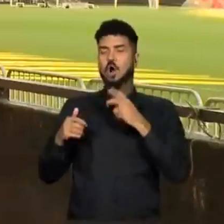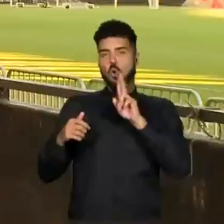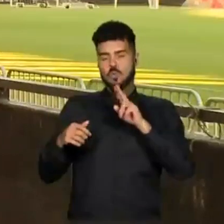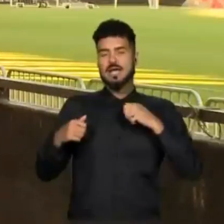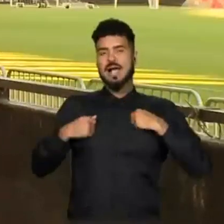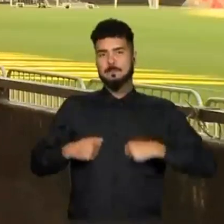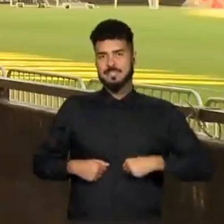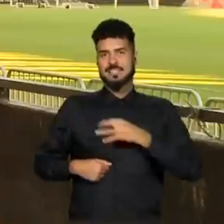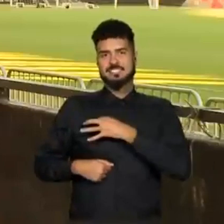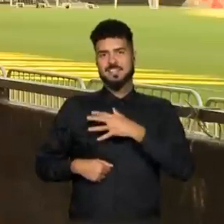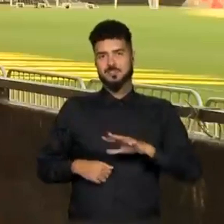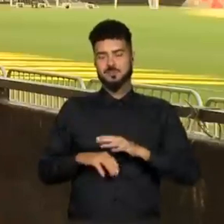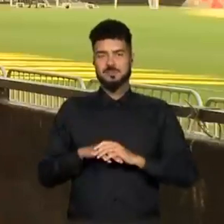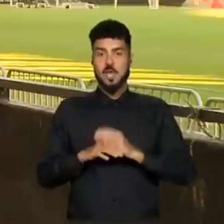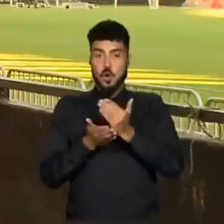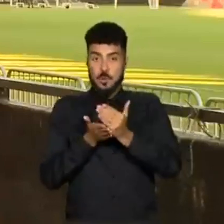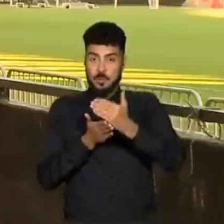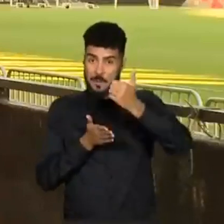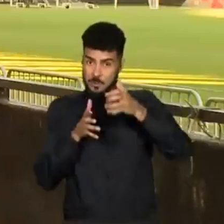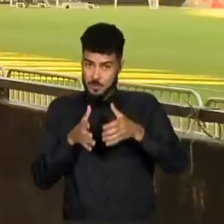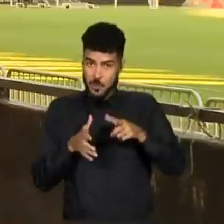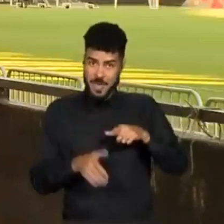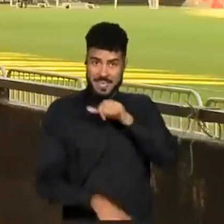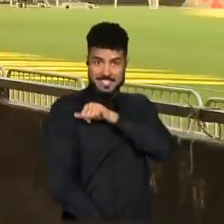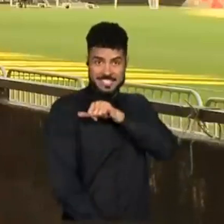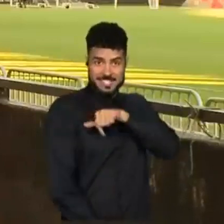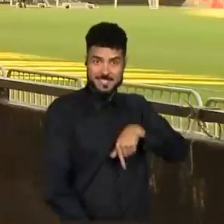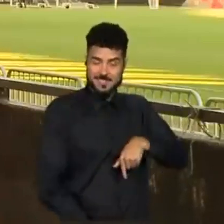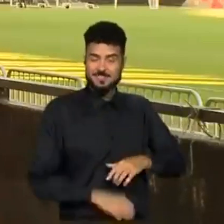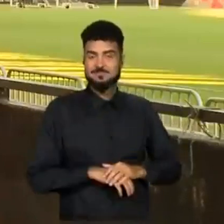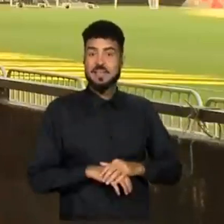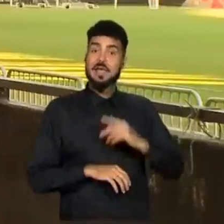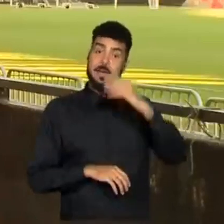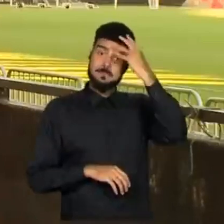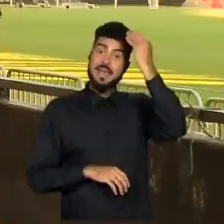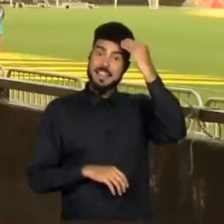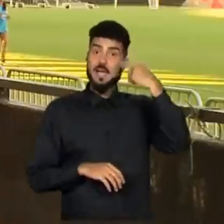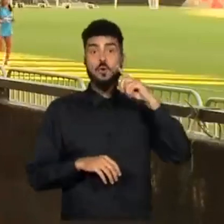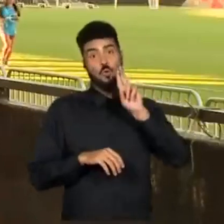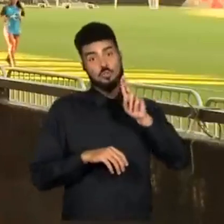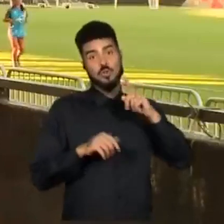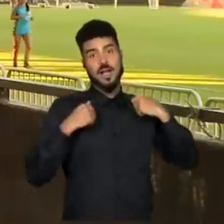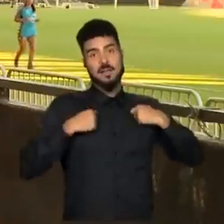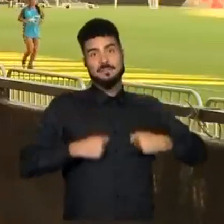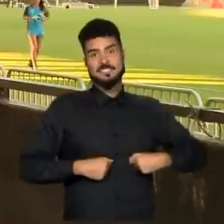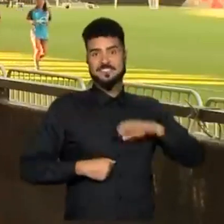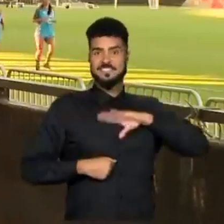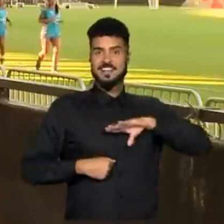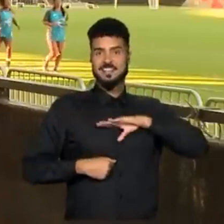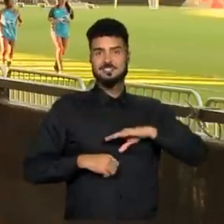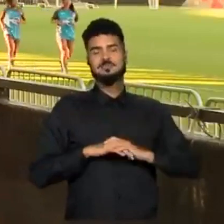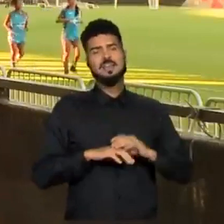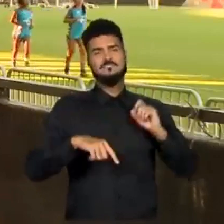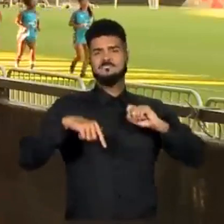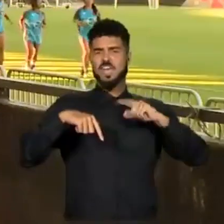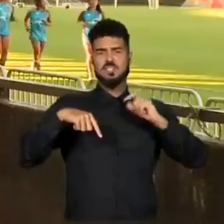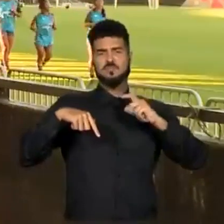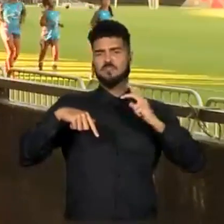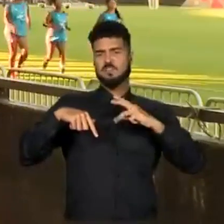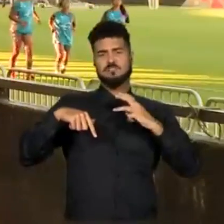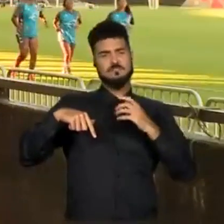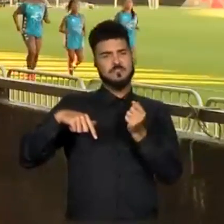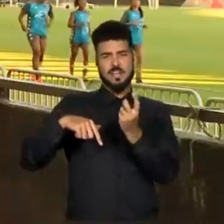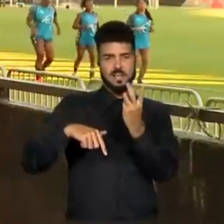rebaixamentos do Vasco, então acho que o Vasco tem que olhar para frente, pro futuro, e a 777 é o futuro do Vasco,